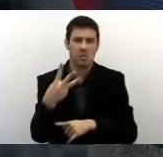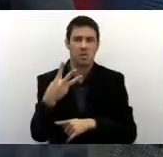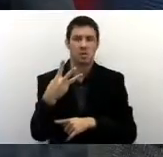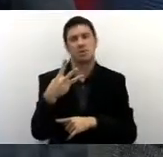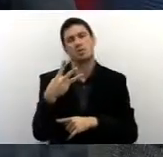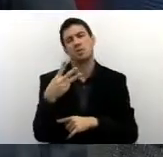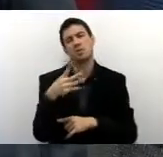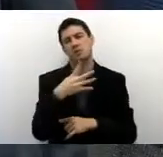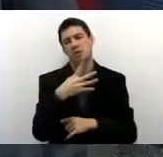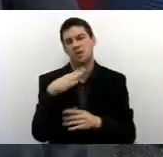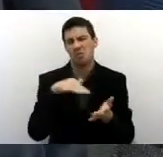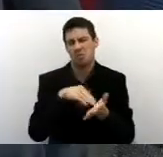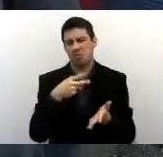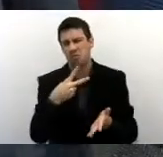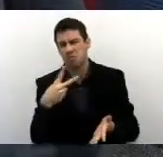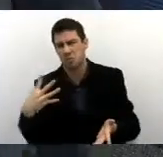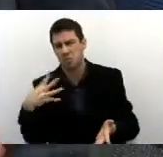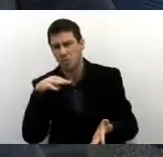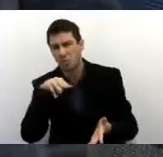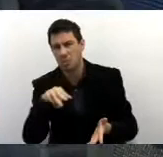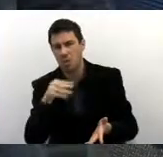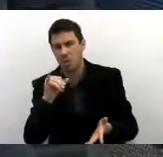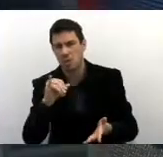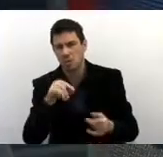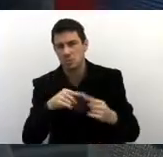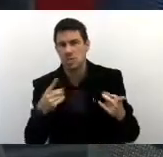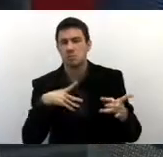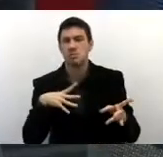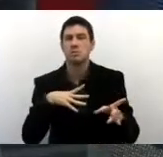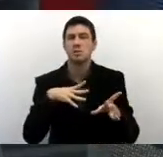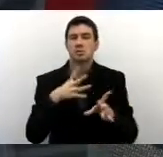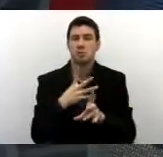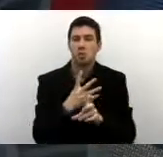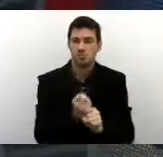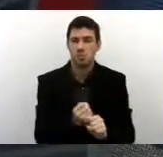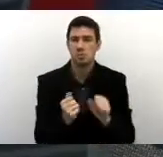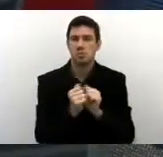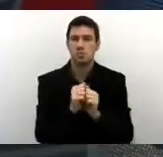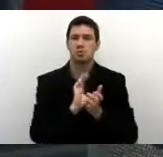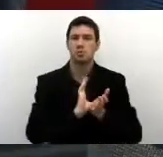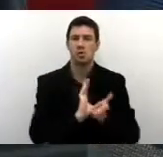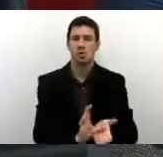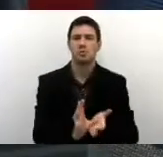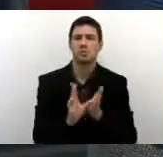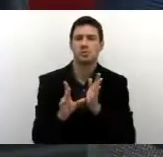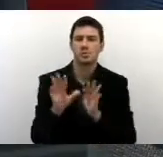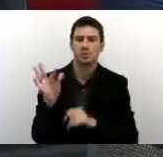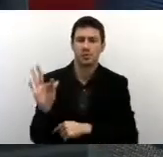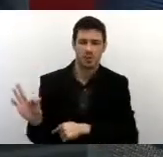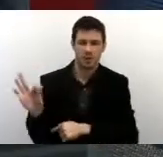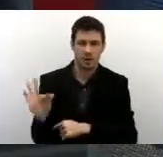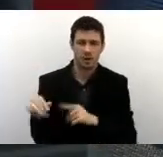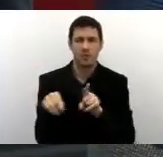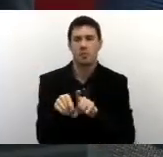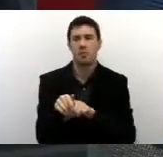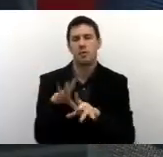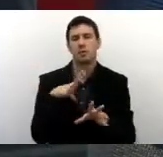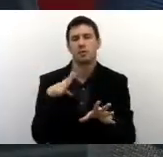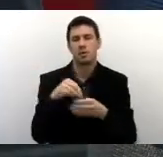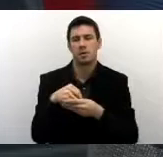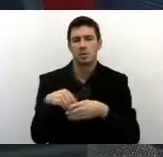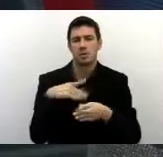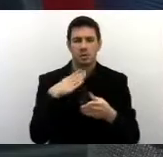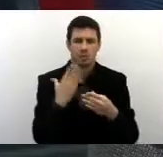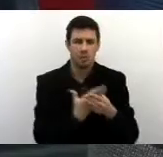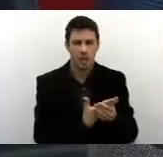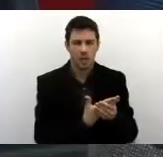para o ano que vem, já somando com os recursos federais também. Nós temos dentro da pasta não